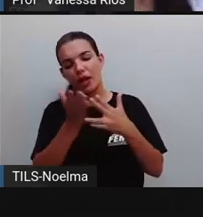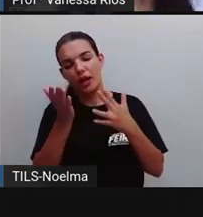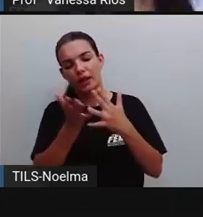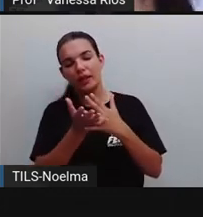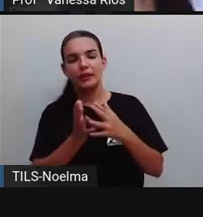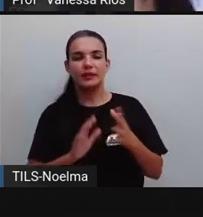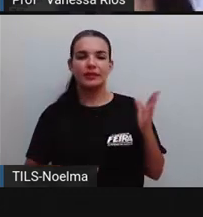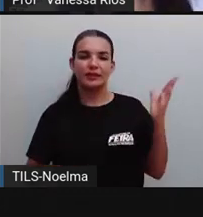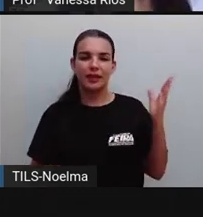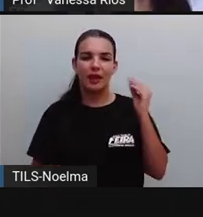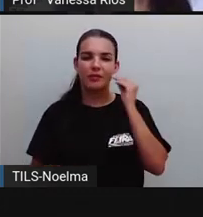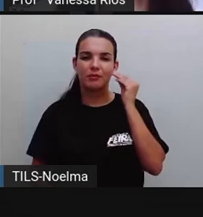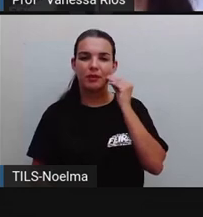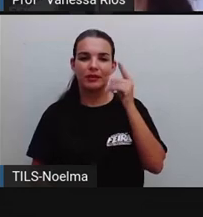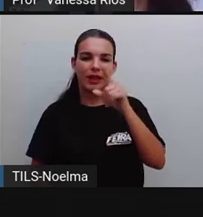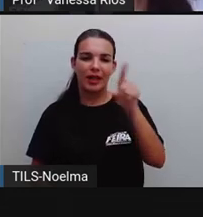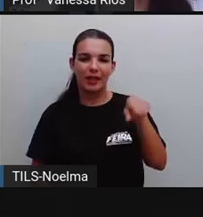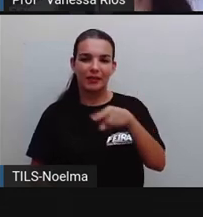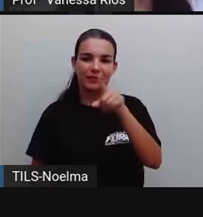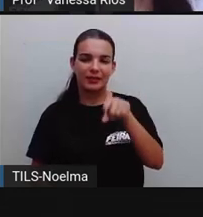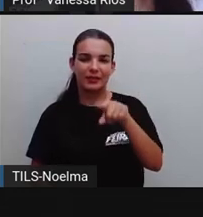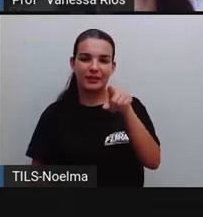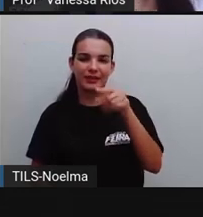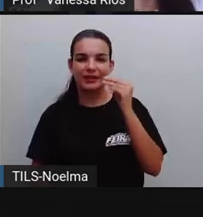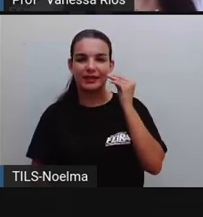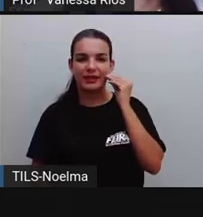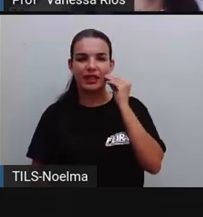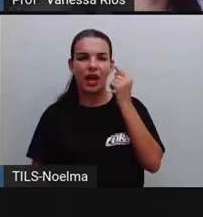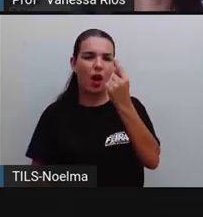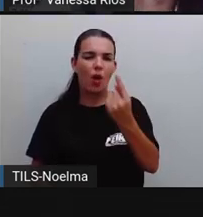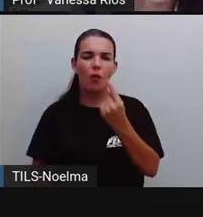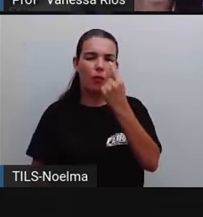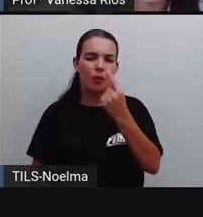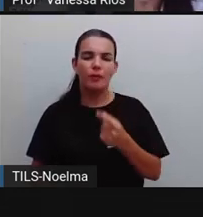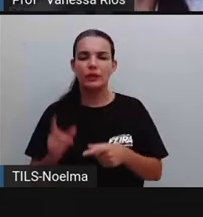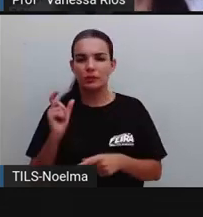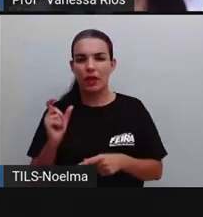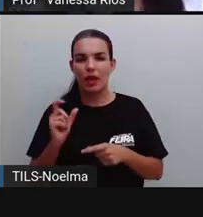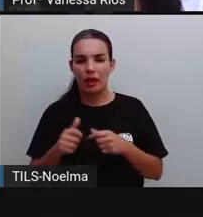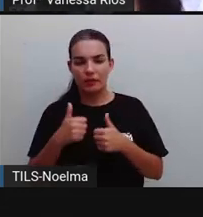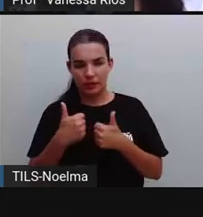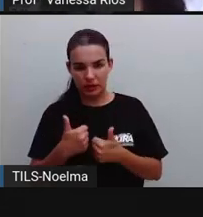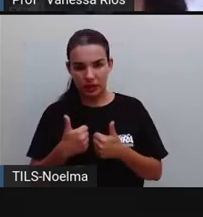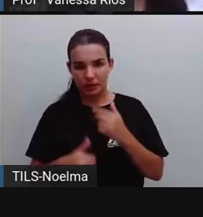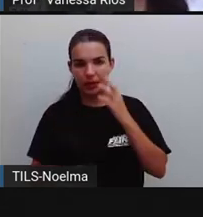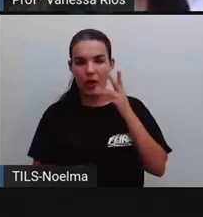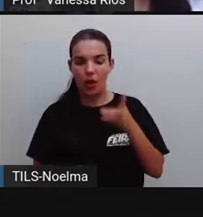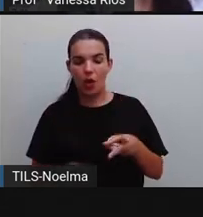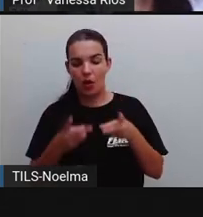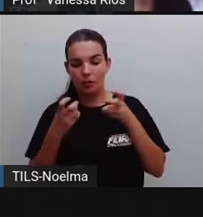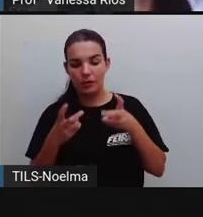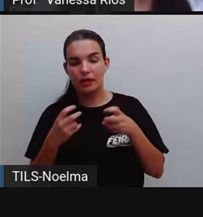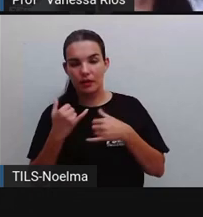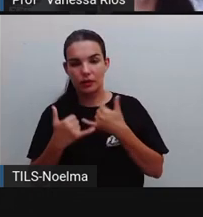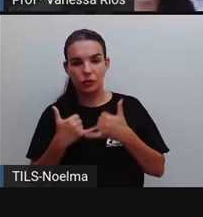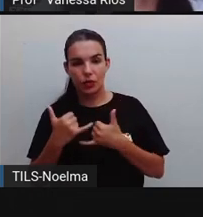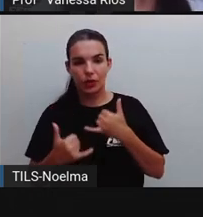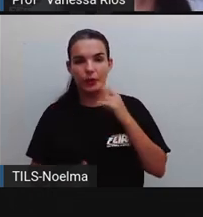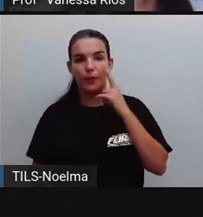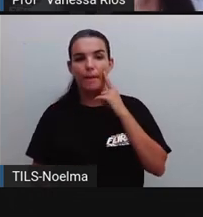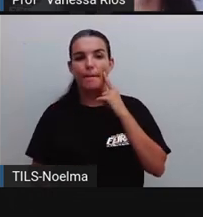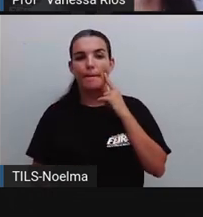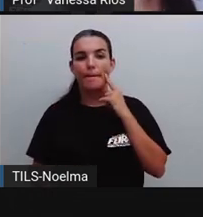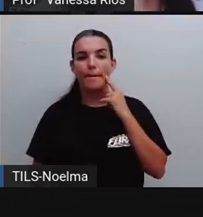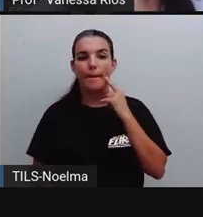E a Pró vai mostrar aí apenas algumas palavras, né? Que nós podemos observar nesse joguinho, certo?